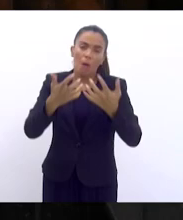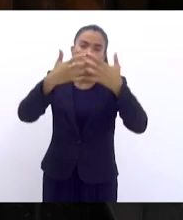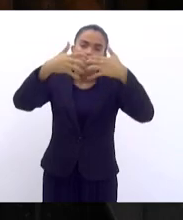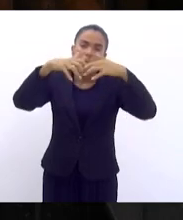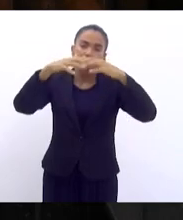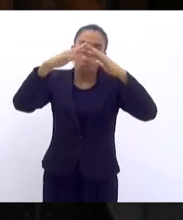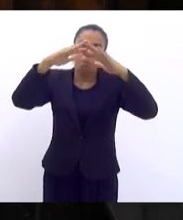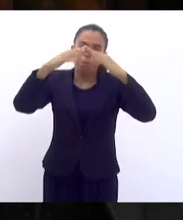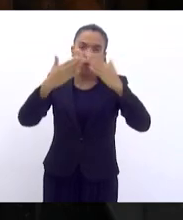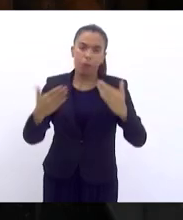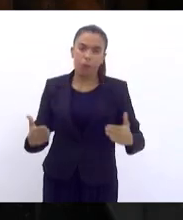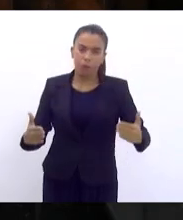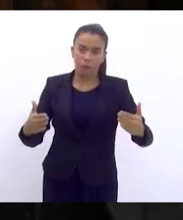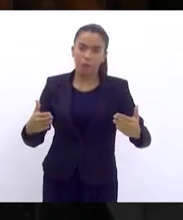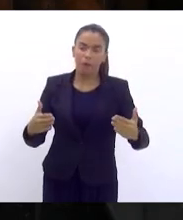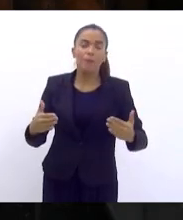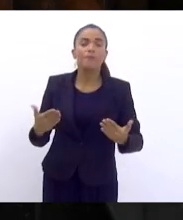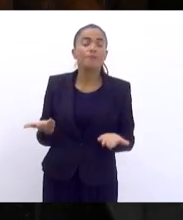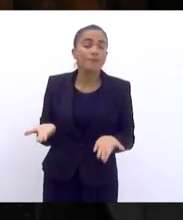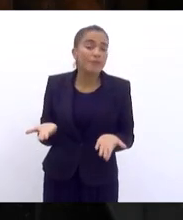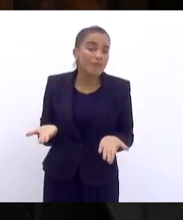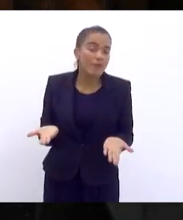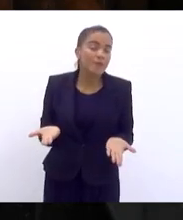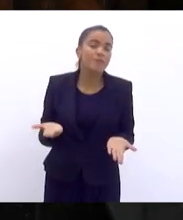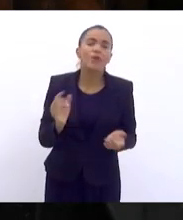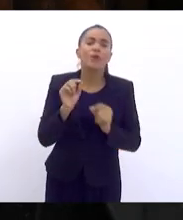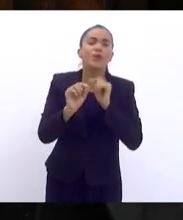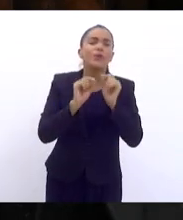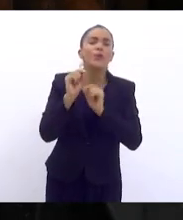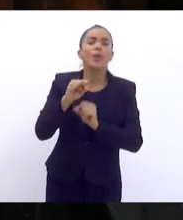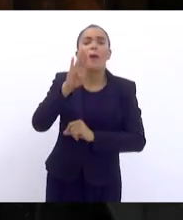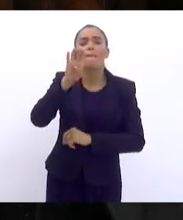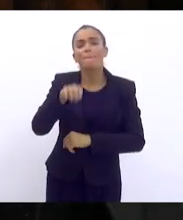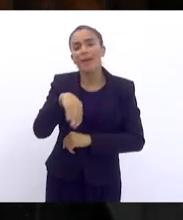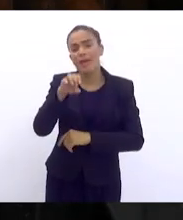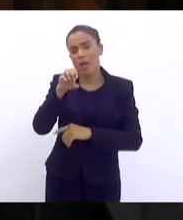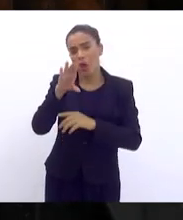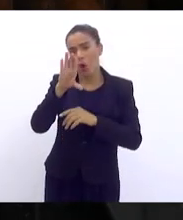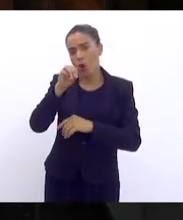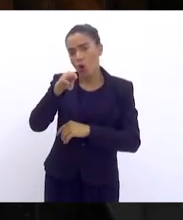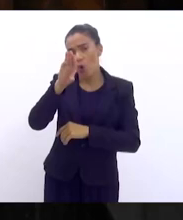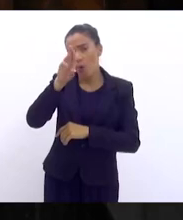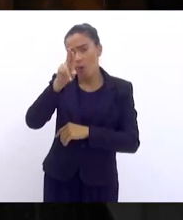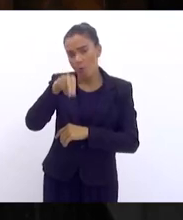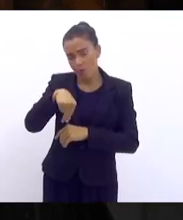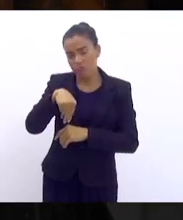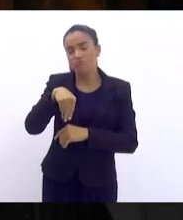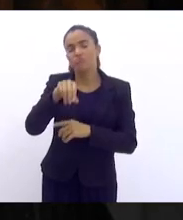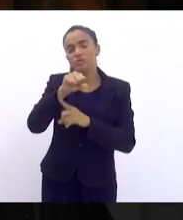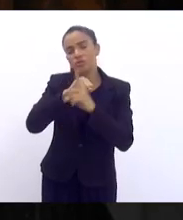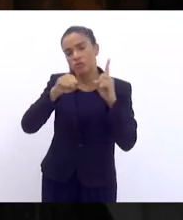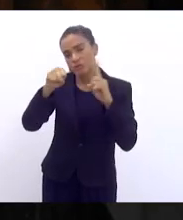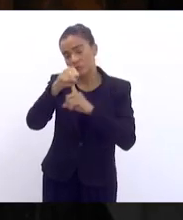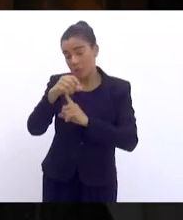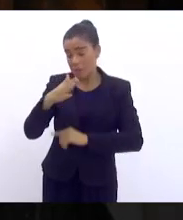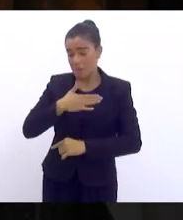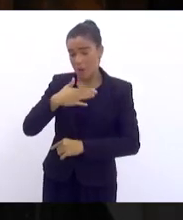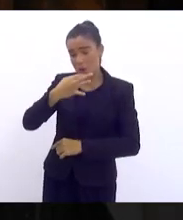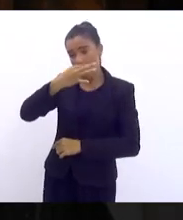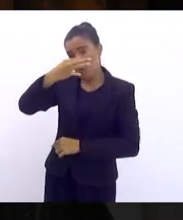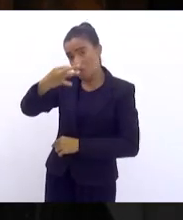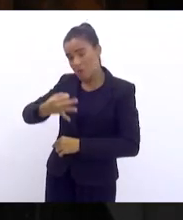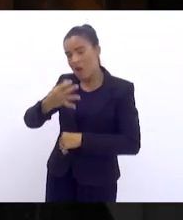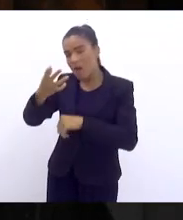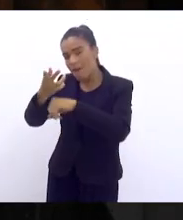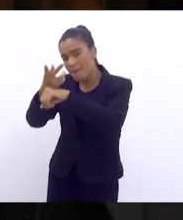E o que seria esse bem comum? Na minha opinião, a